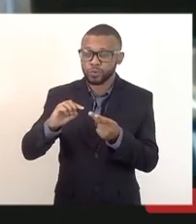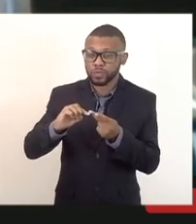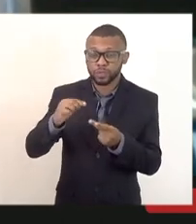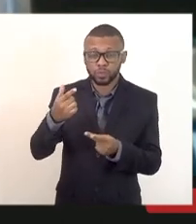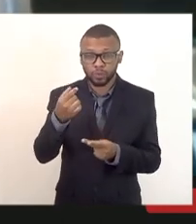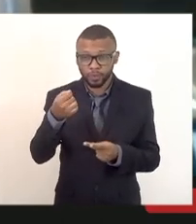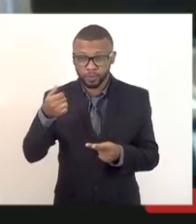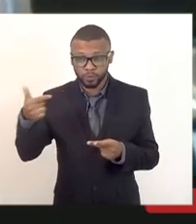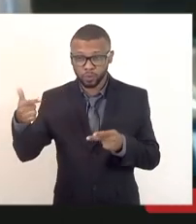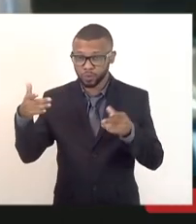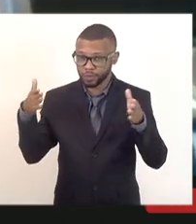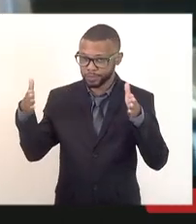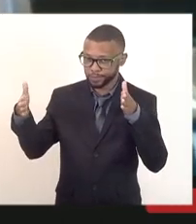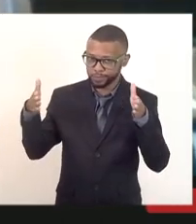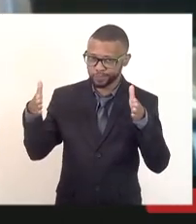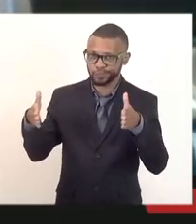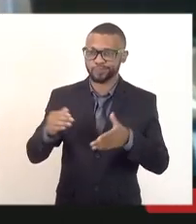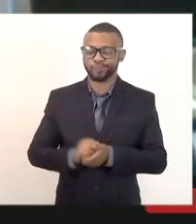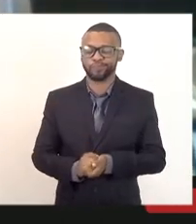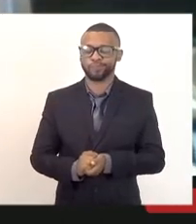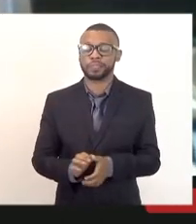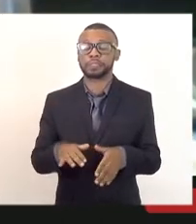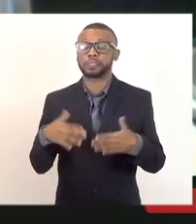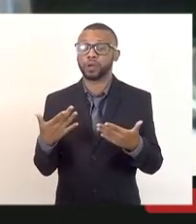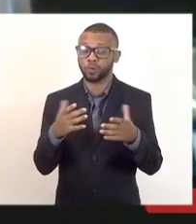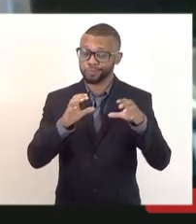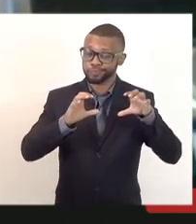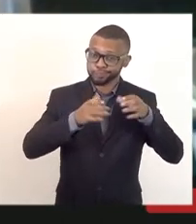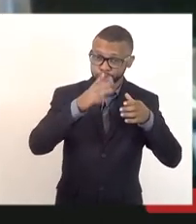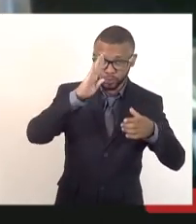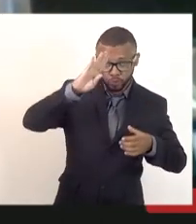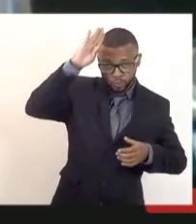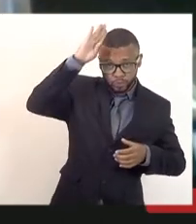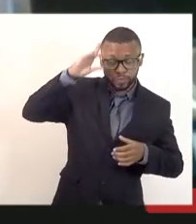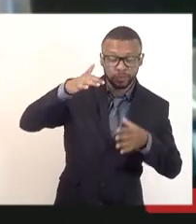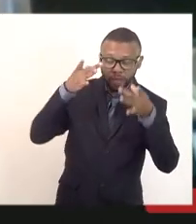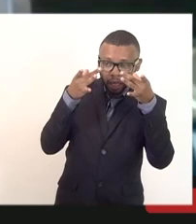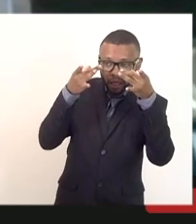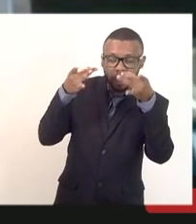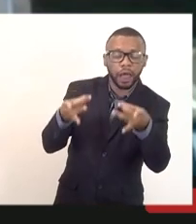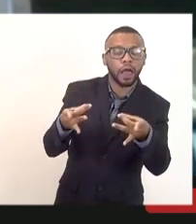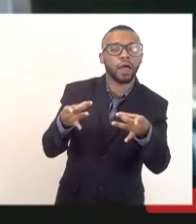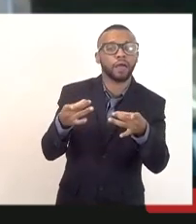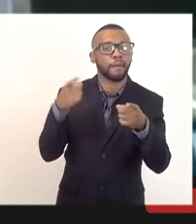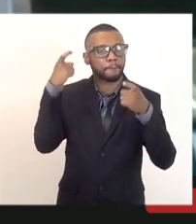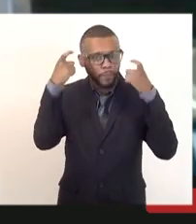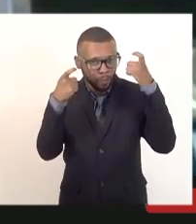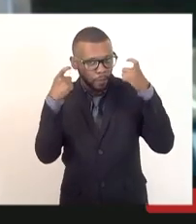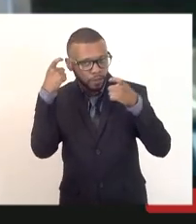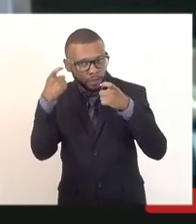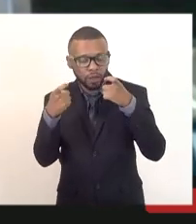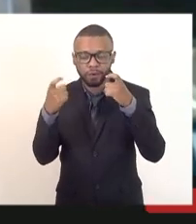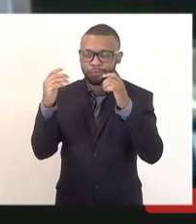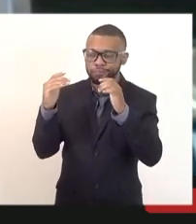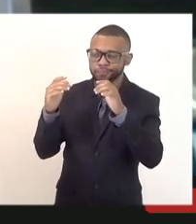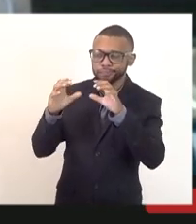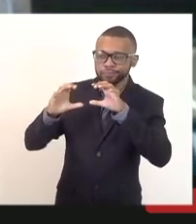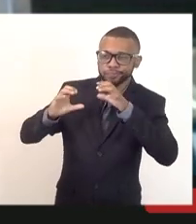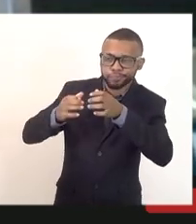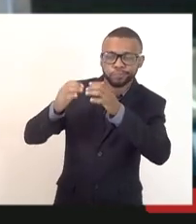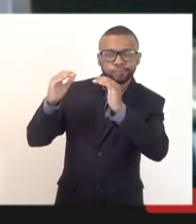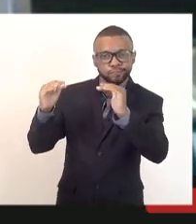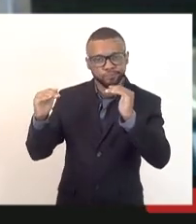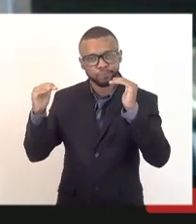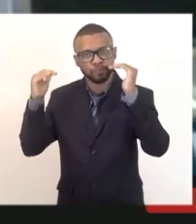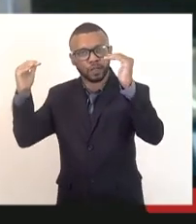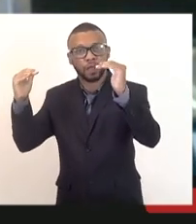uma preocupação da corporação, dos oficiais, da diretoria geral de pessoal, do Estado maior geral, ou seja, uma preocupação